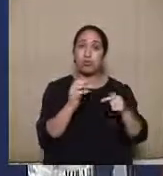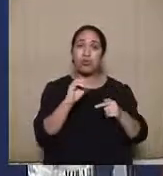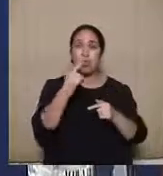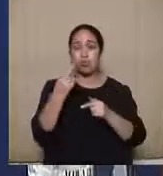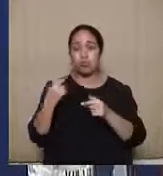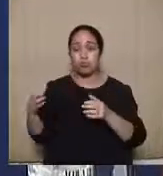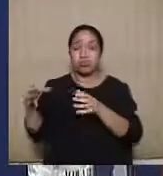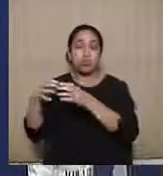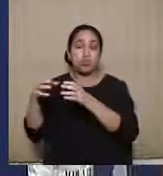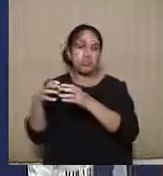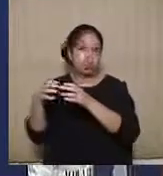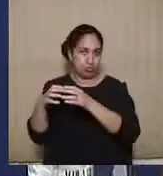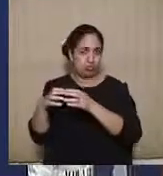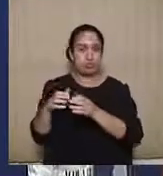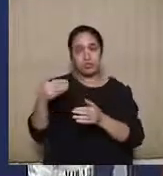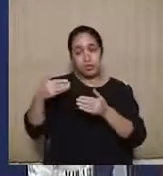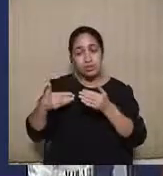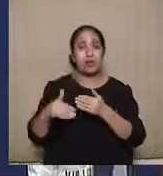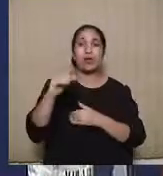A partir do momento em que haja